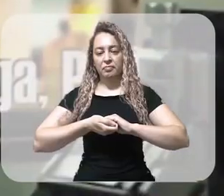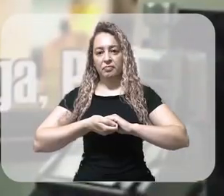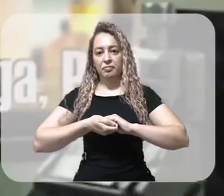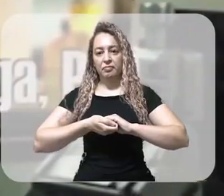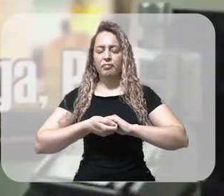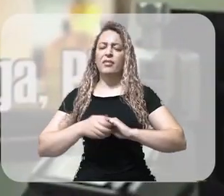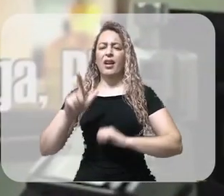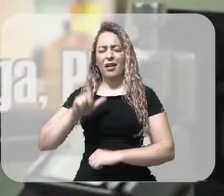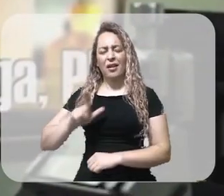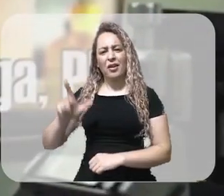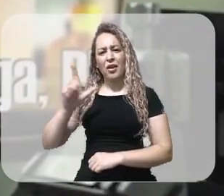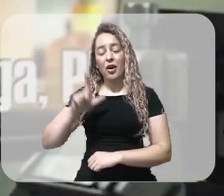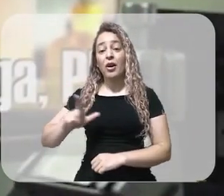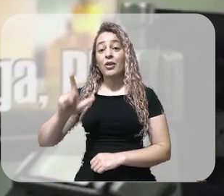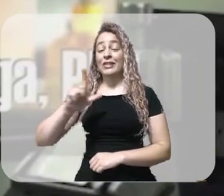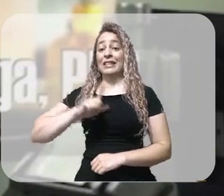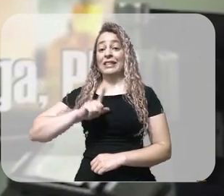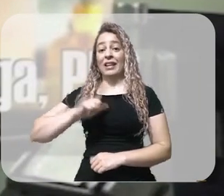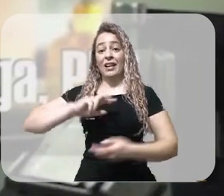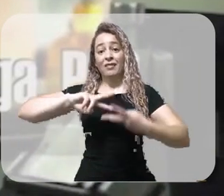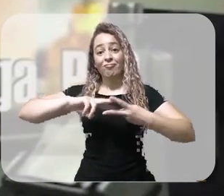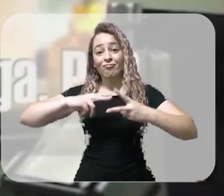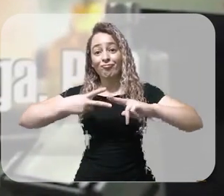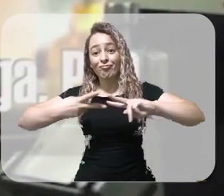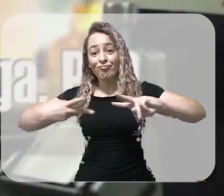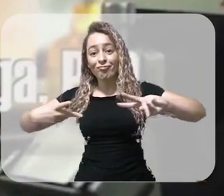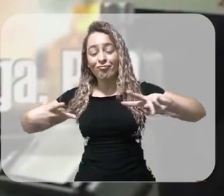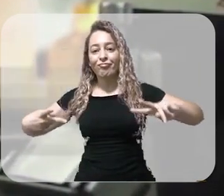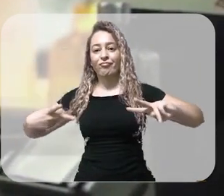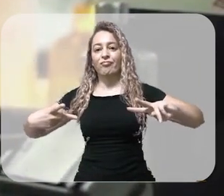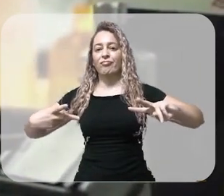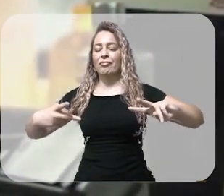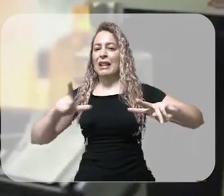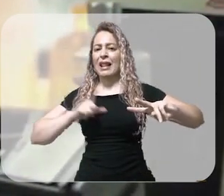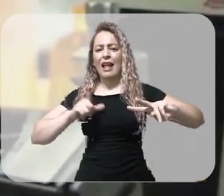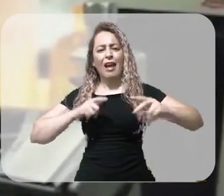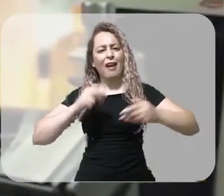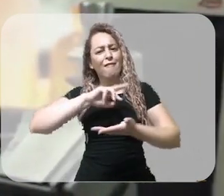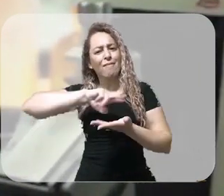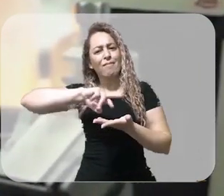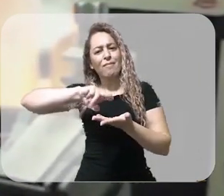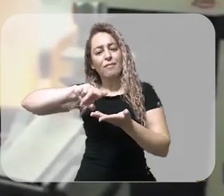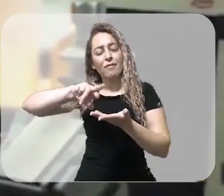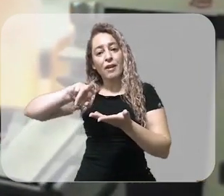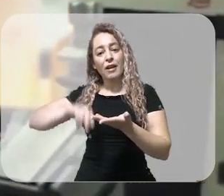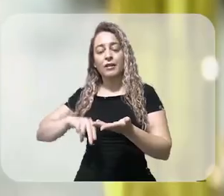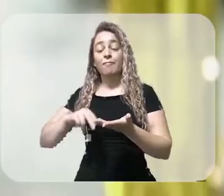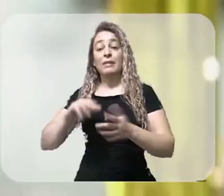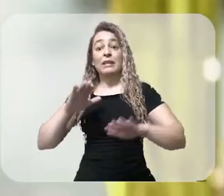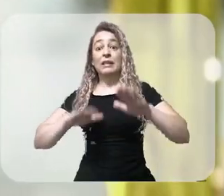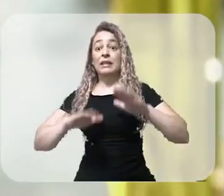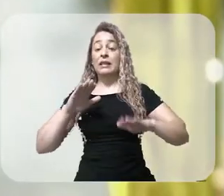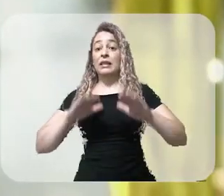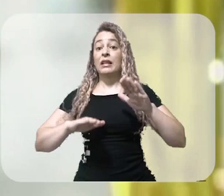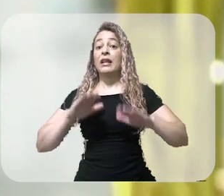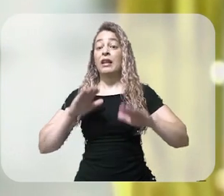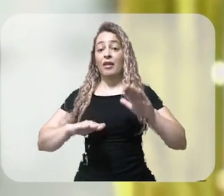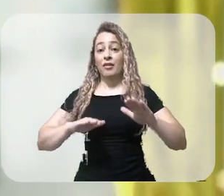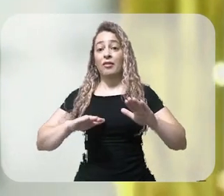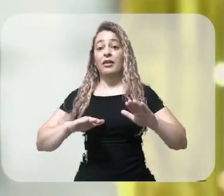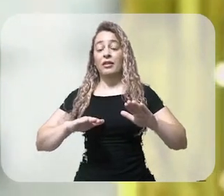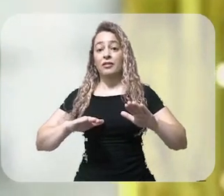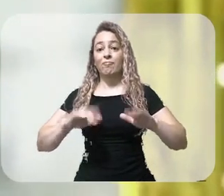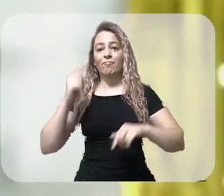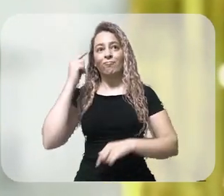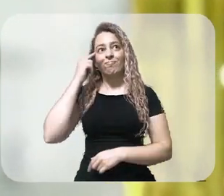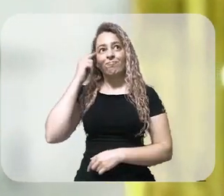Claro que tem vários genes aí, candidatos, um conjunto de genes, na verdade, que talvez seja o que a